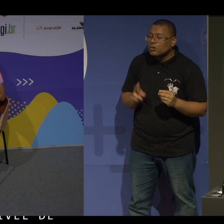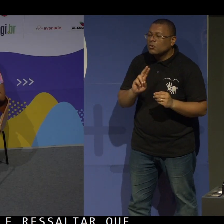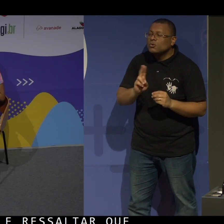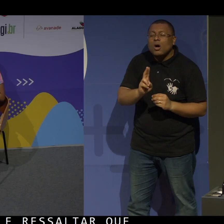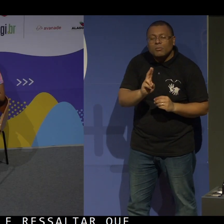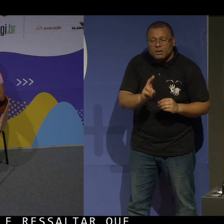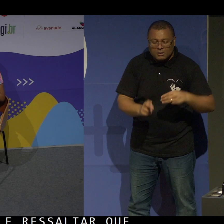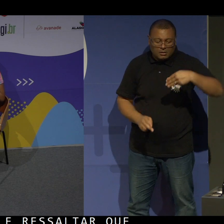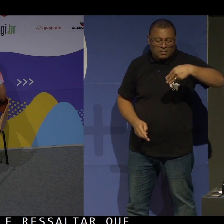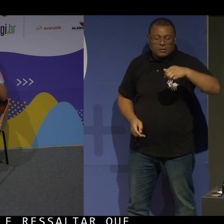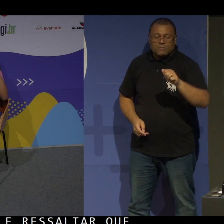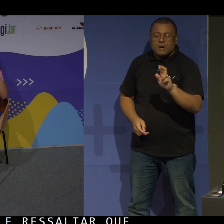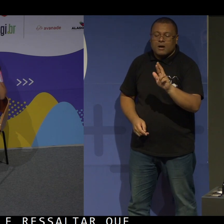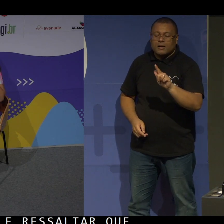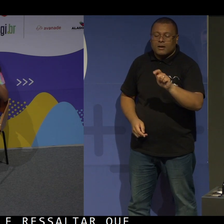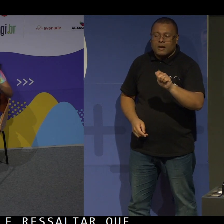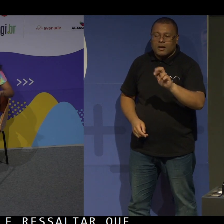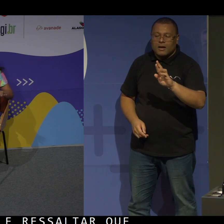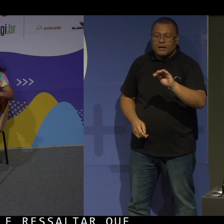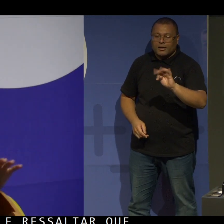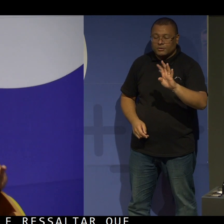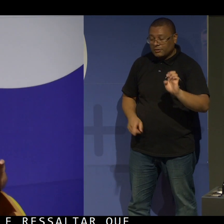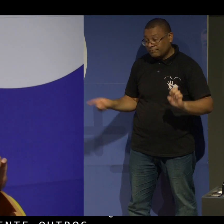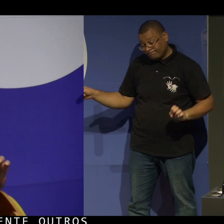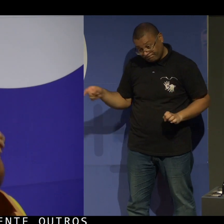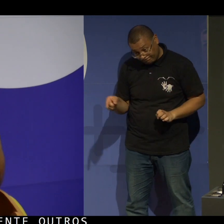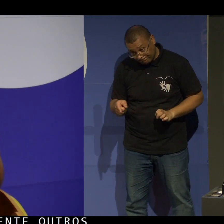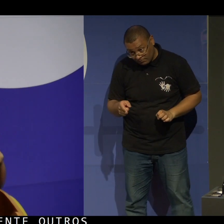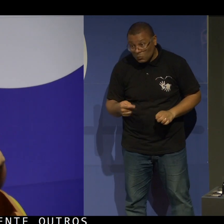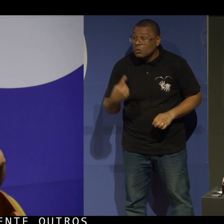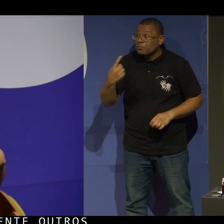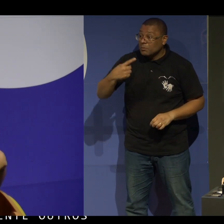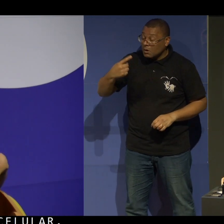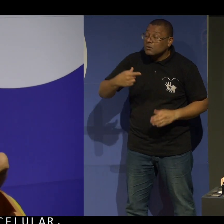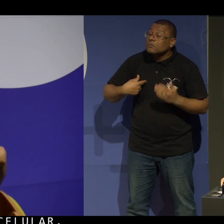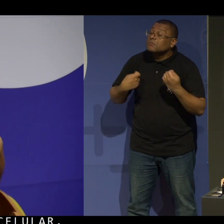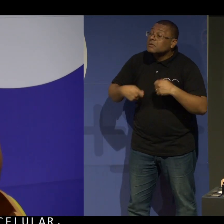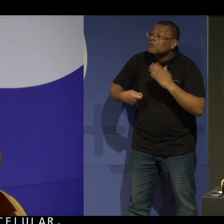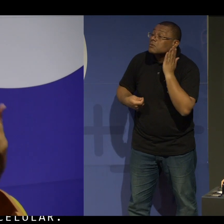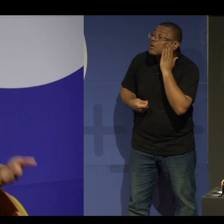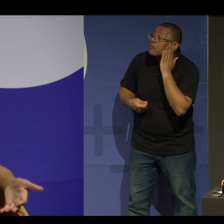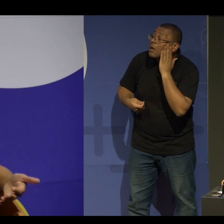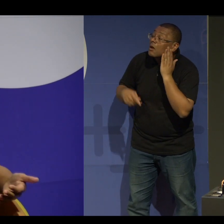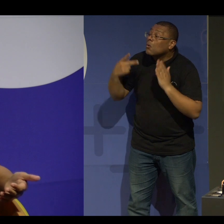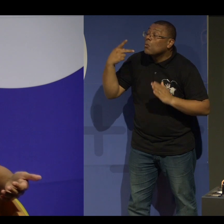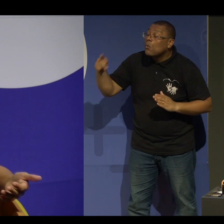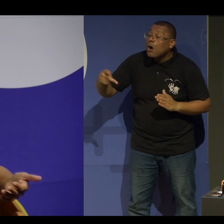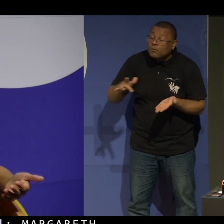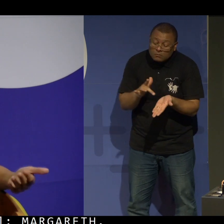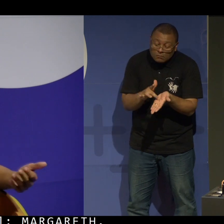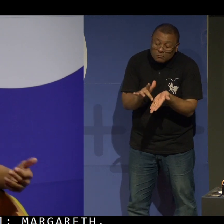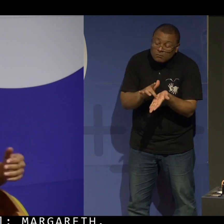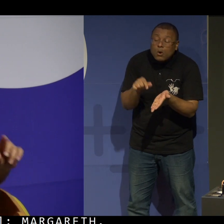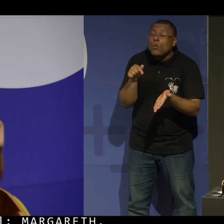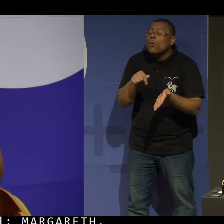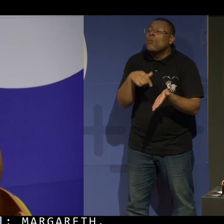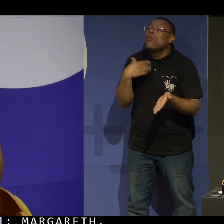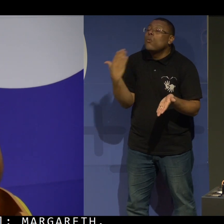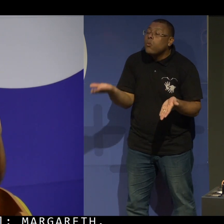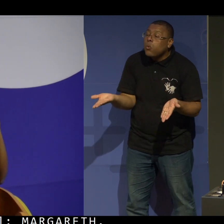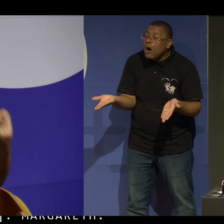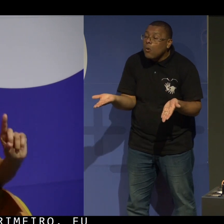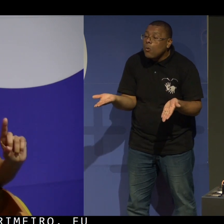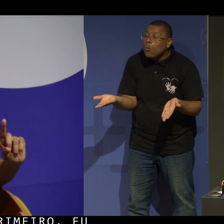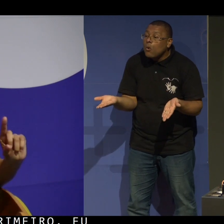É a Margarete. Margarete. Primeiro, eu preciso saber qual é o tipo de aparelho que você utiliza, pelo menos